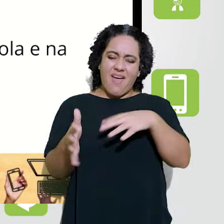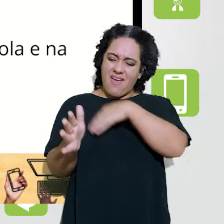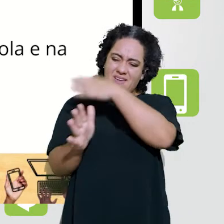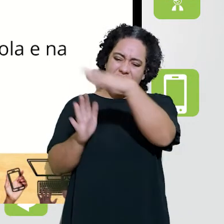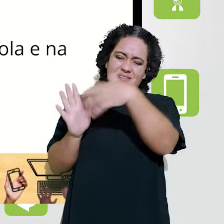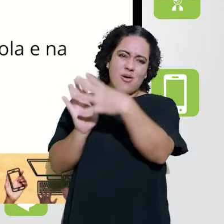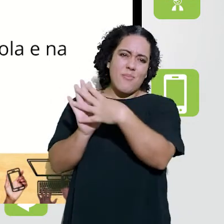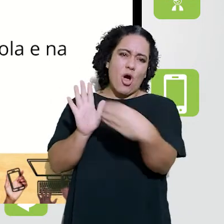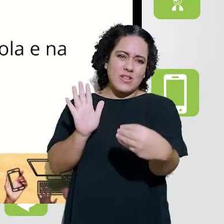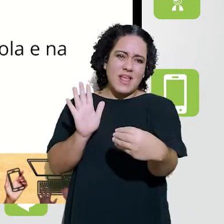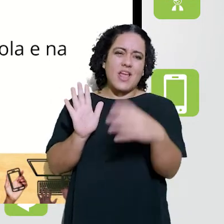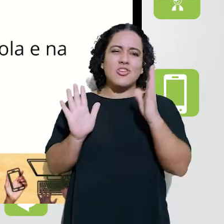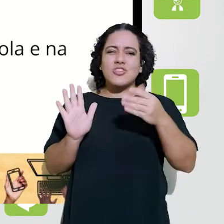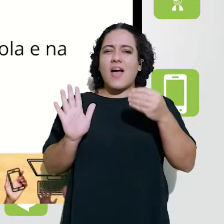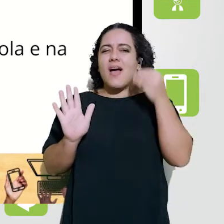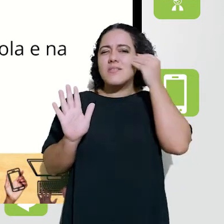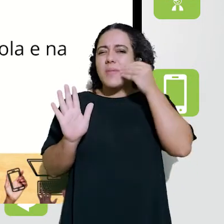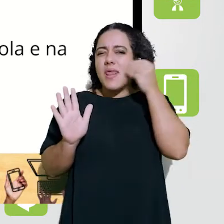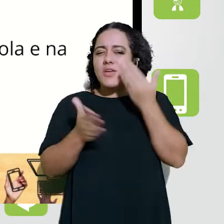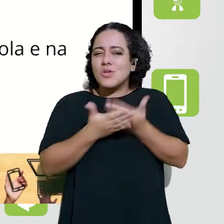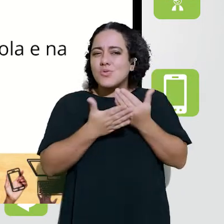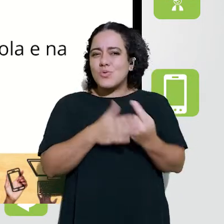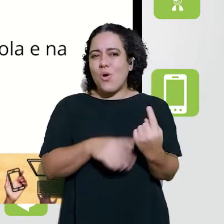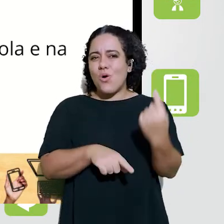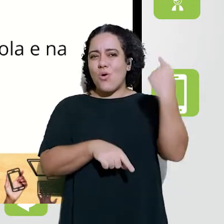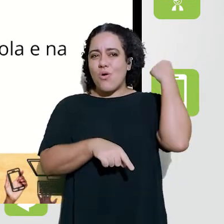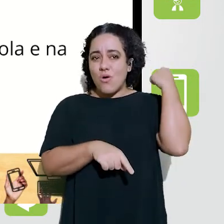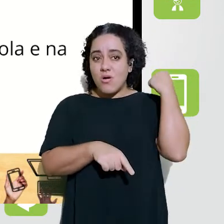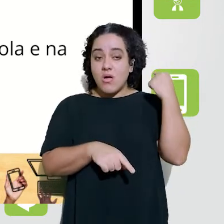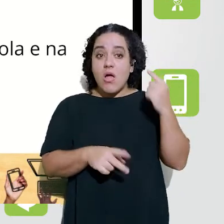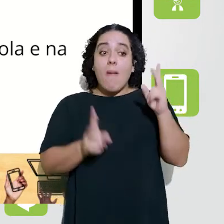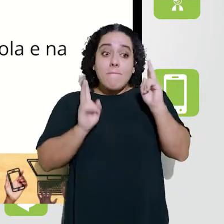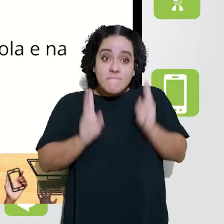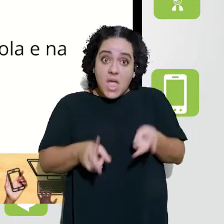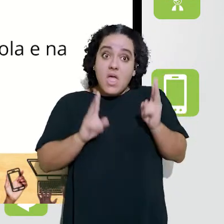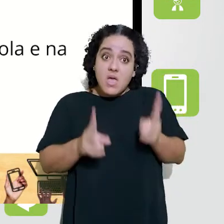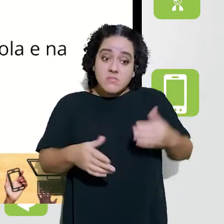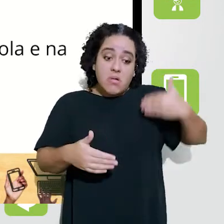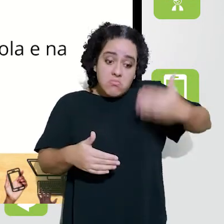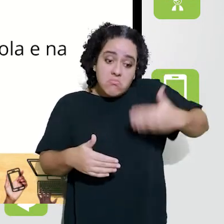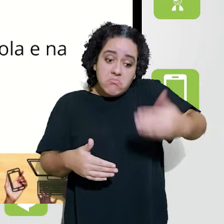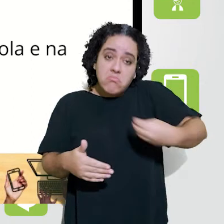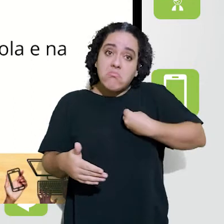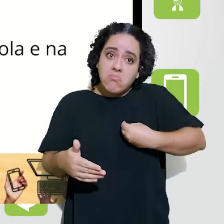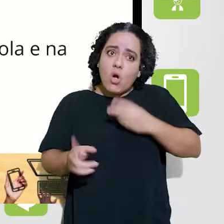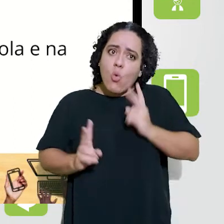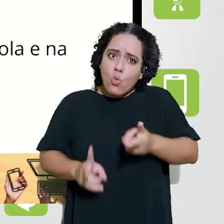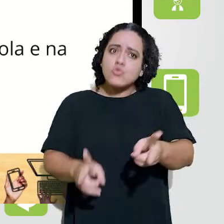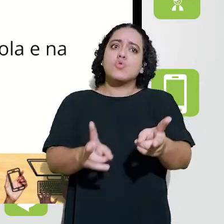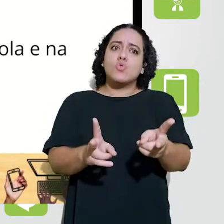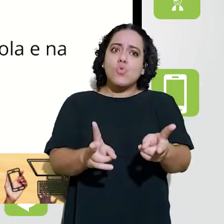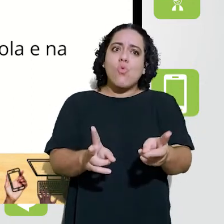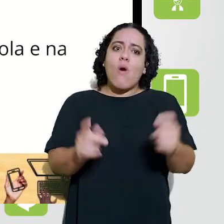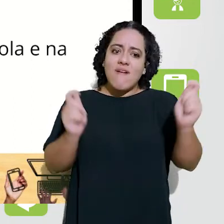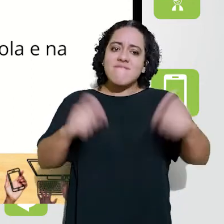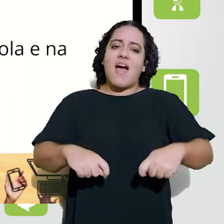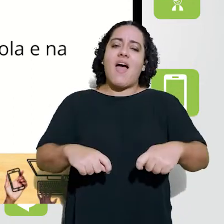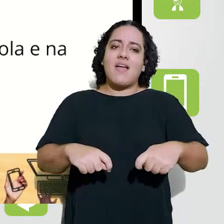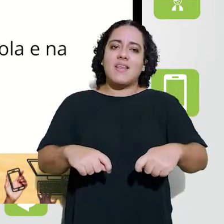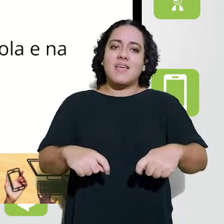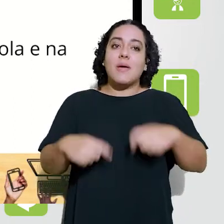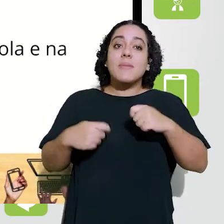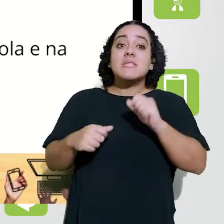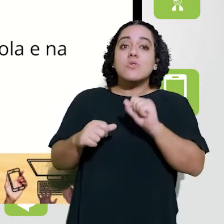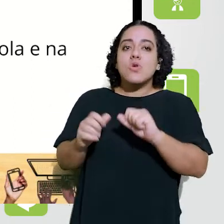construtivistas, críticos, quaisquer que sejam eles, né? Pelos quais a gente passou, eles são modelos que são revisitados o